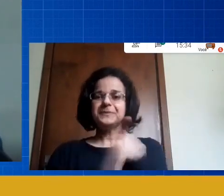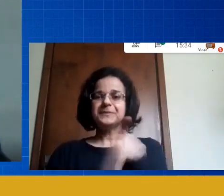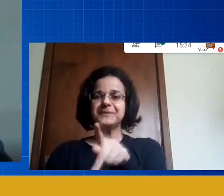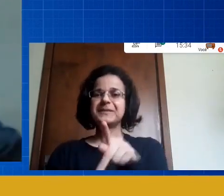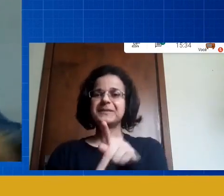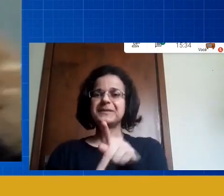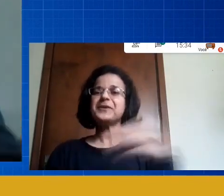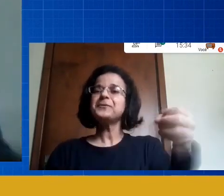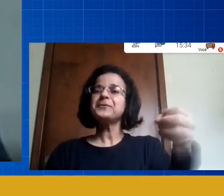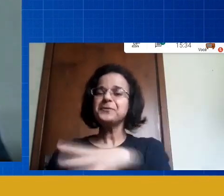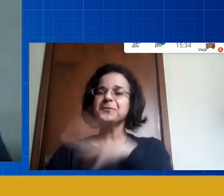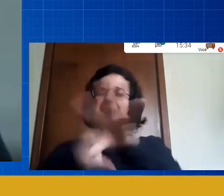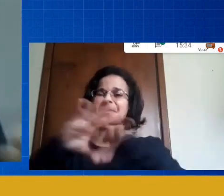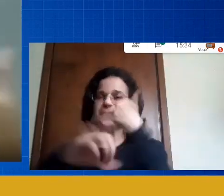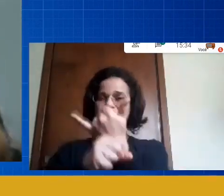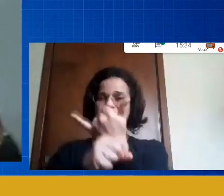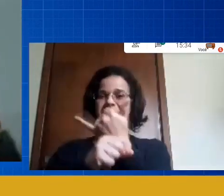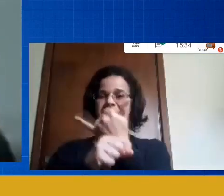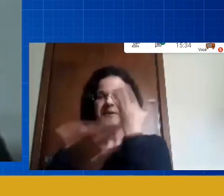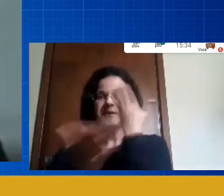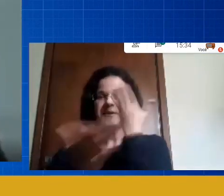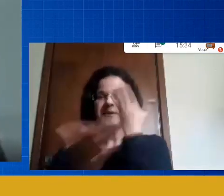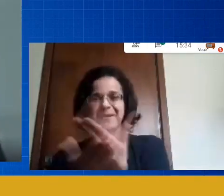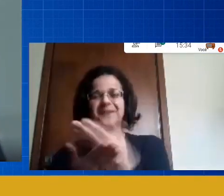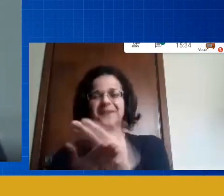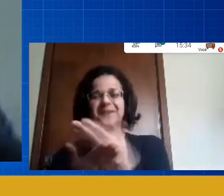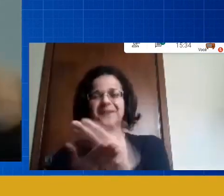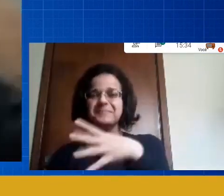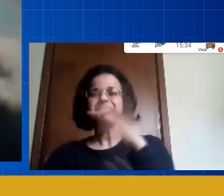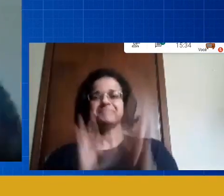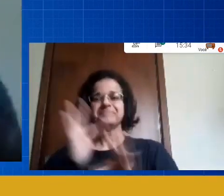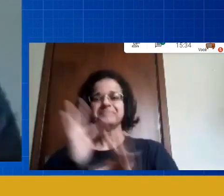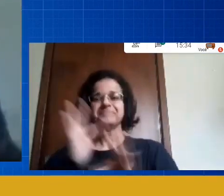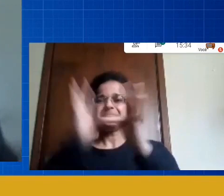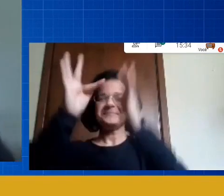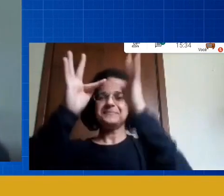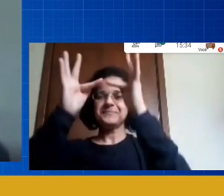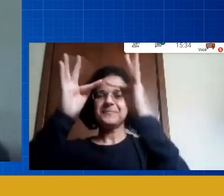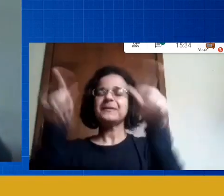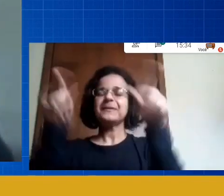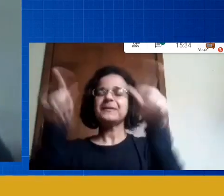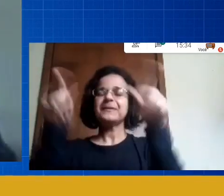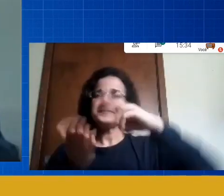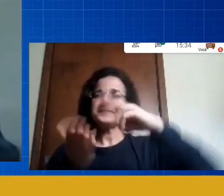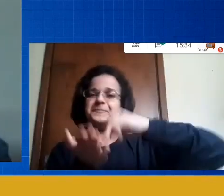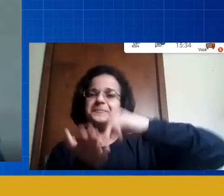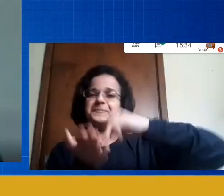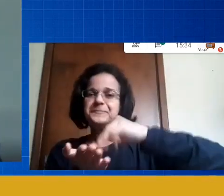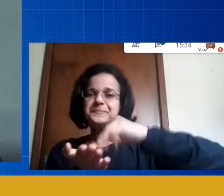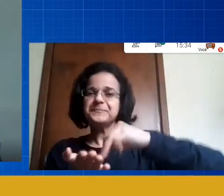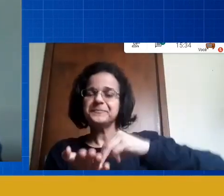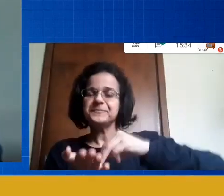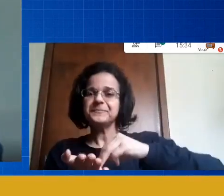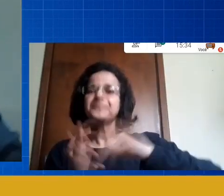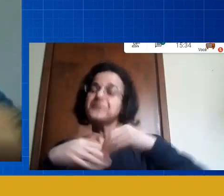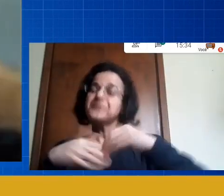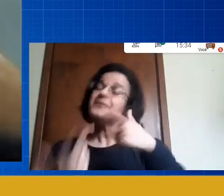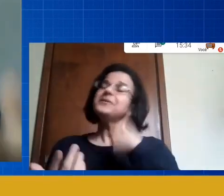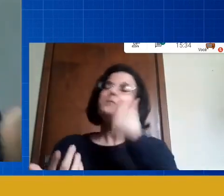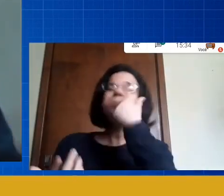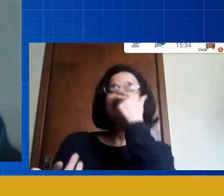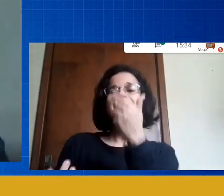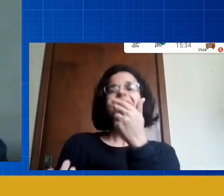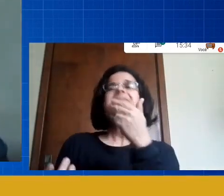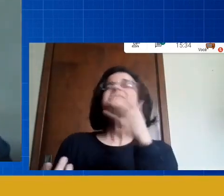novas aulas novas tecnologias novas metodologias eu acho que vai ficar muito mais